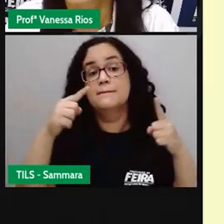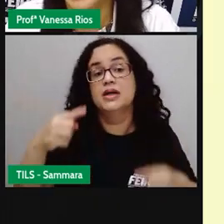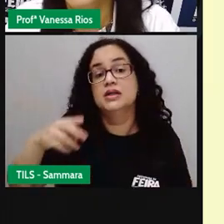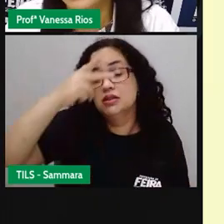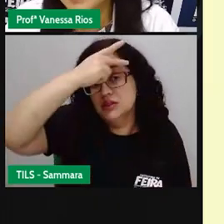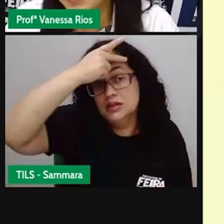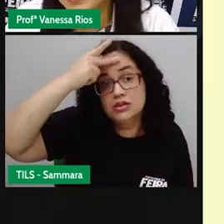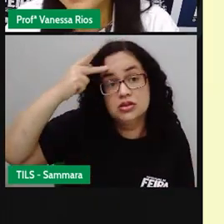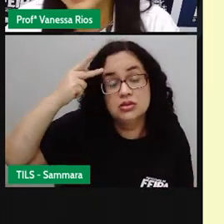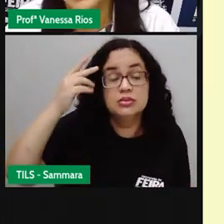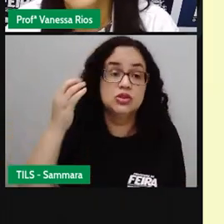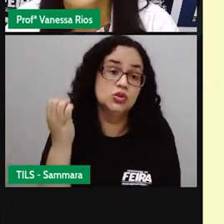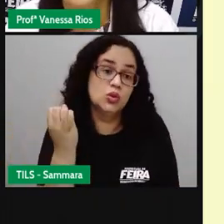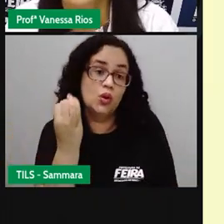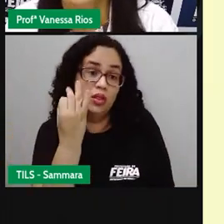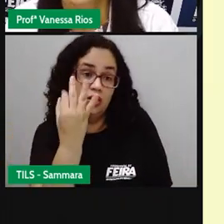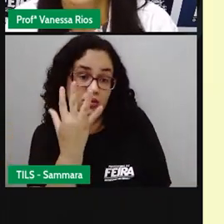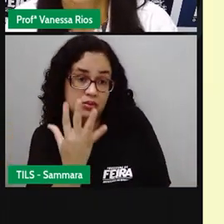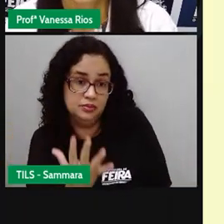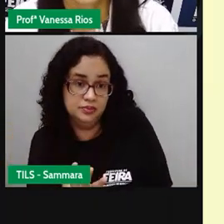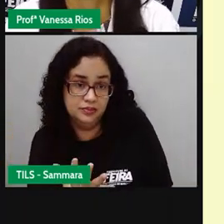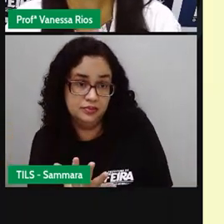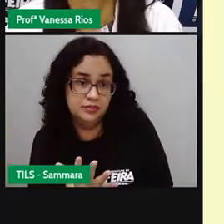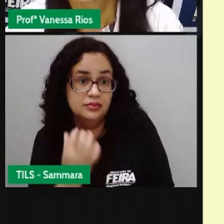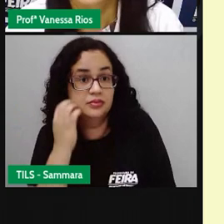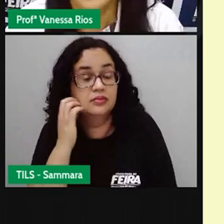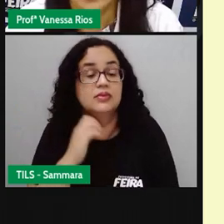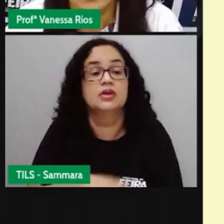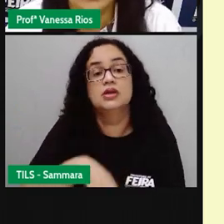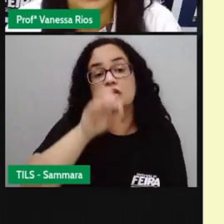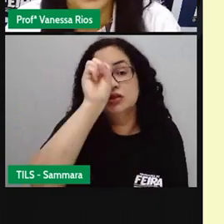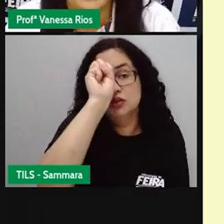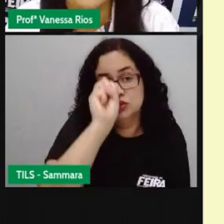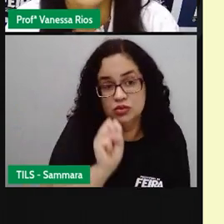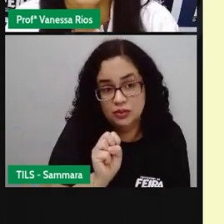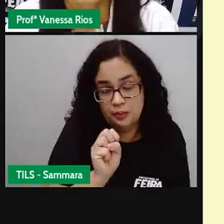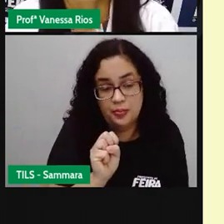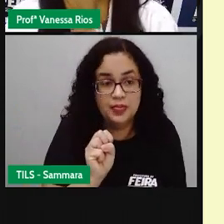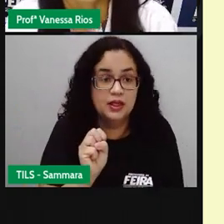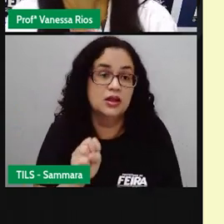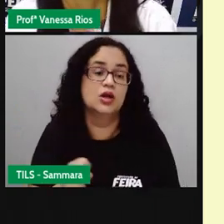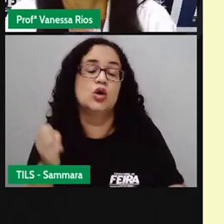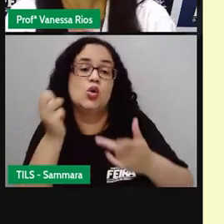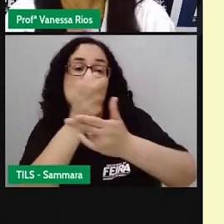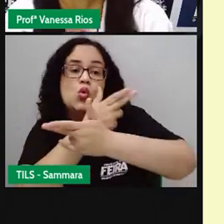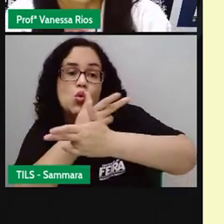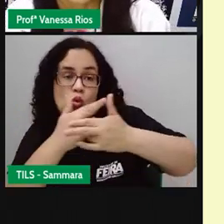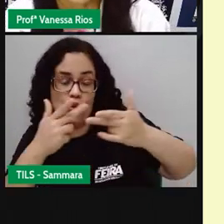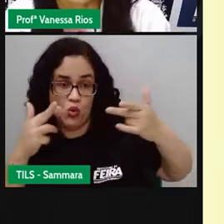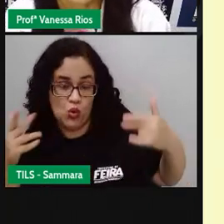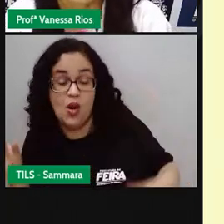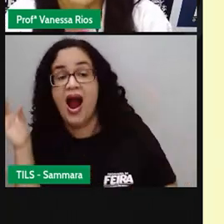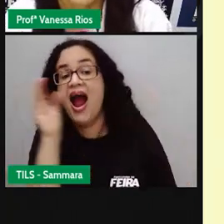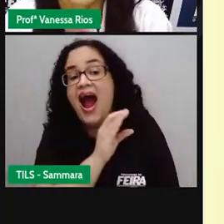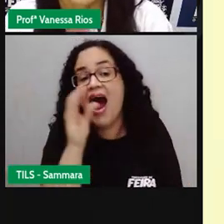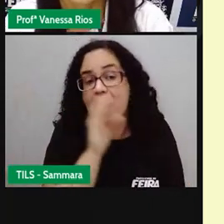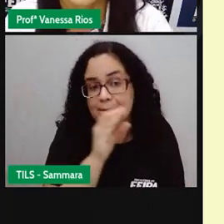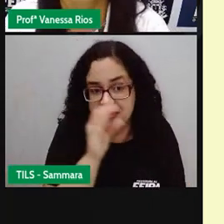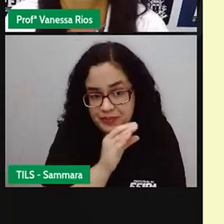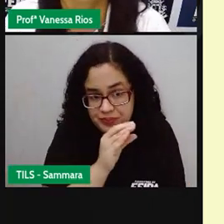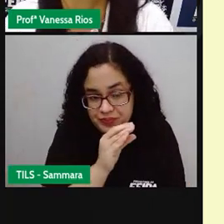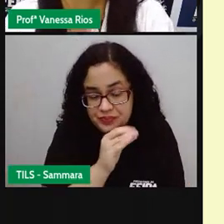consegue contar o tempo também em milésimos de segundo, né? Que são coisas aí muito rápidas.